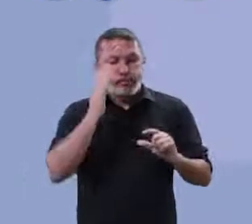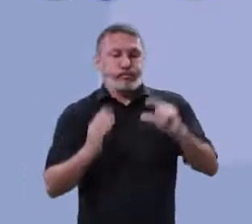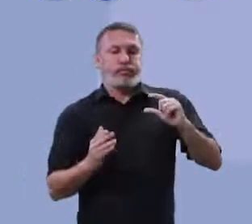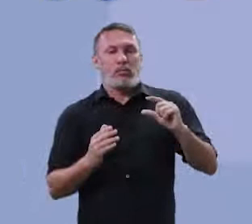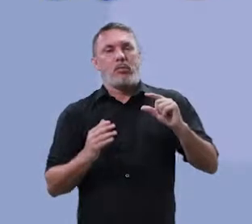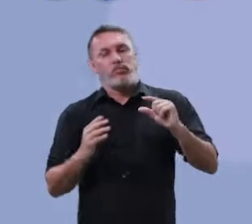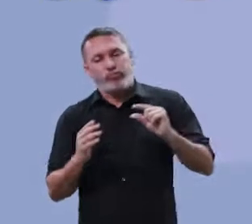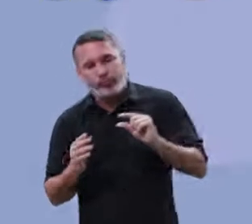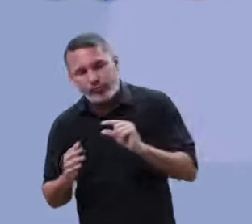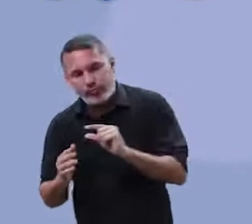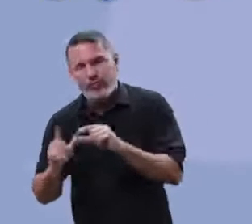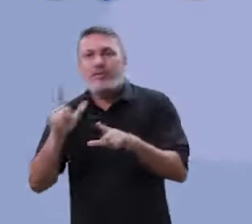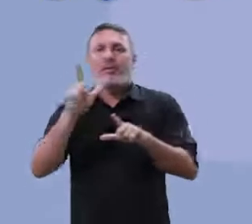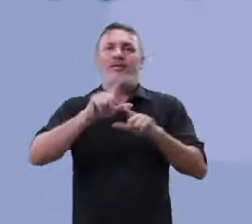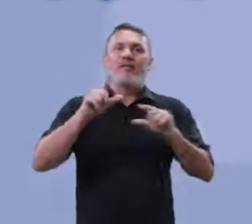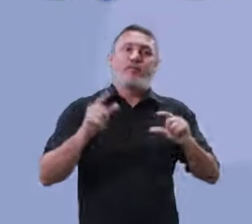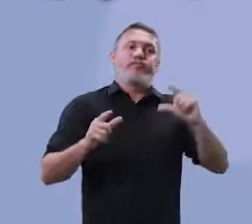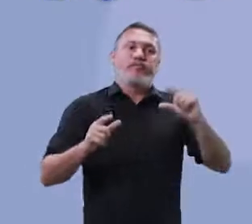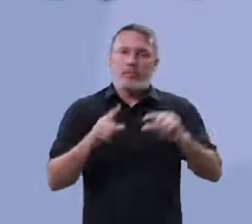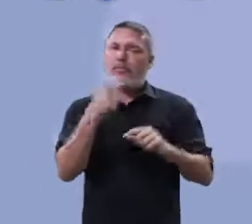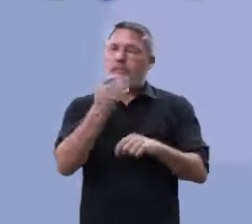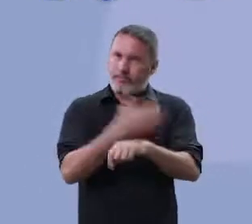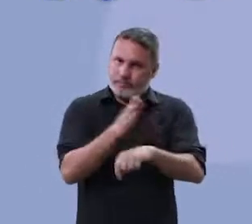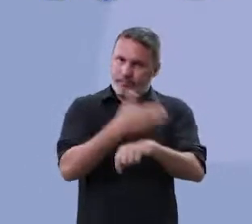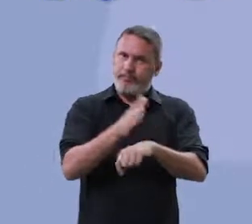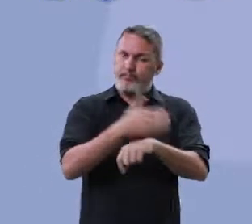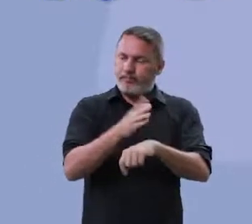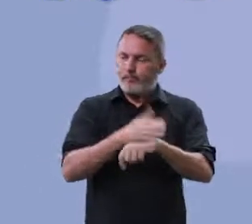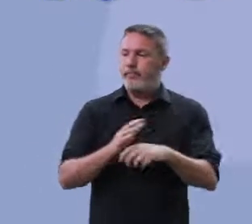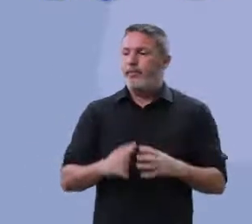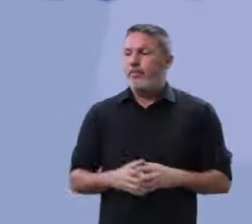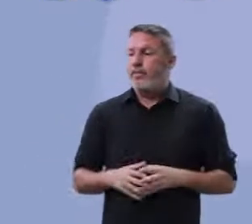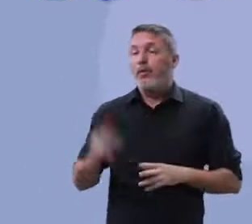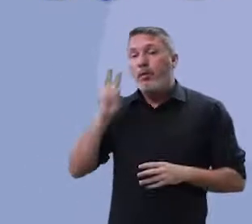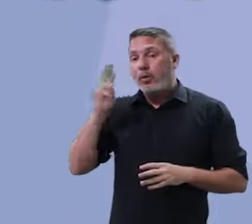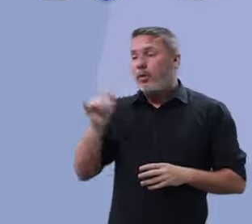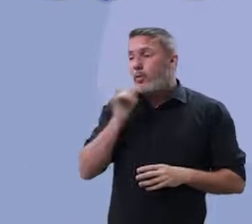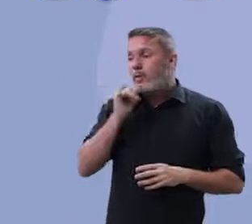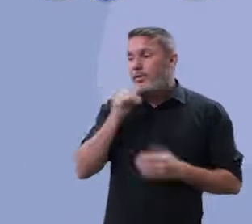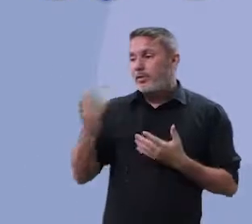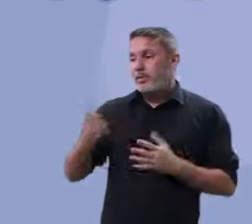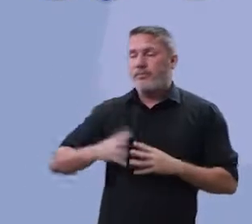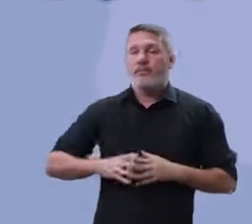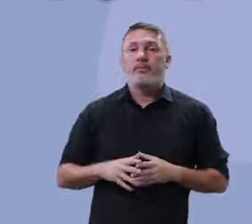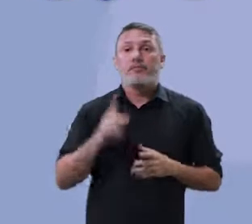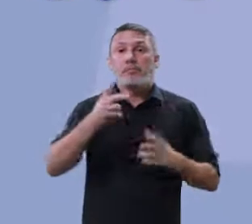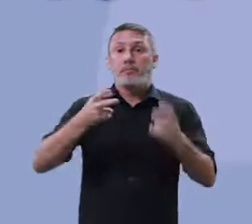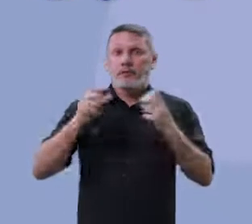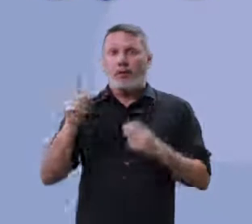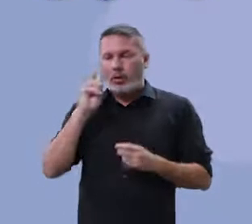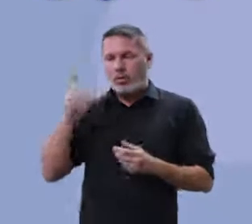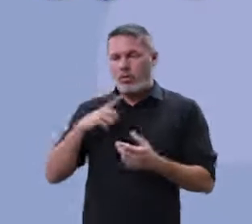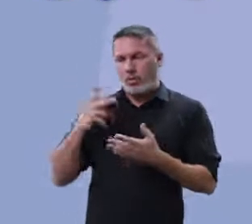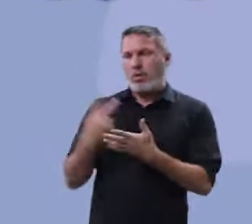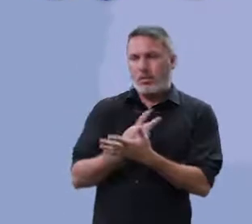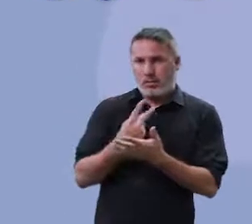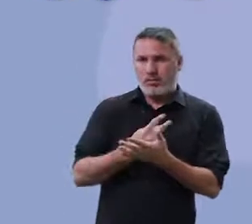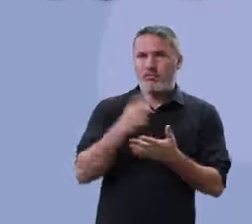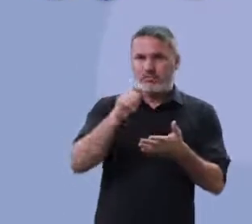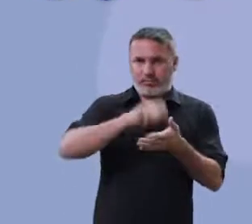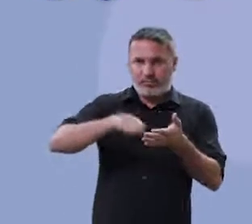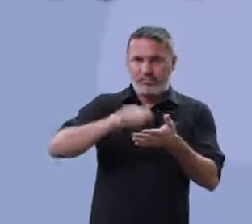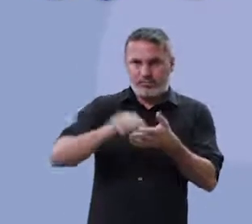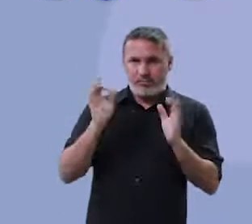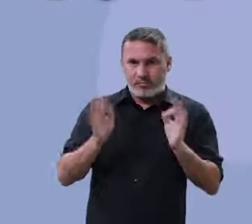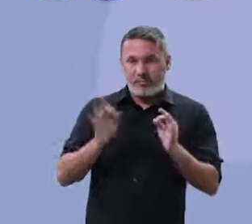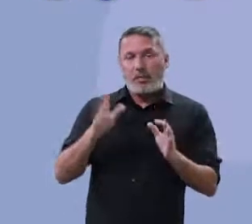aumenta um pouquinho aí a sua letra. Você vai precisar trabalhar com isso. Olha esse exemplo. Percebam que está errado